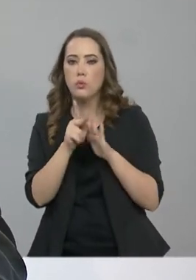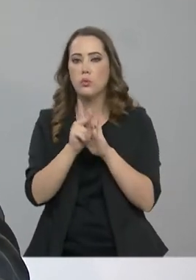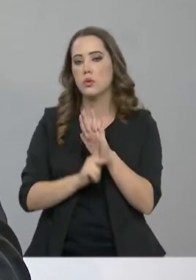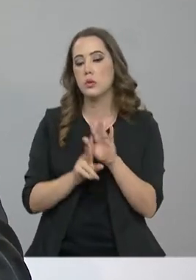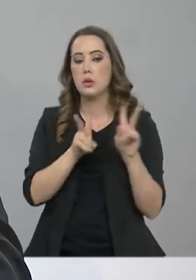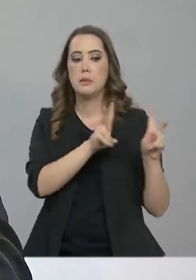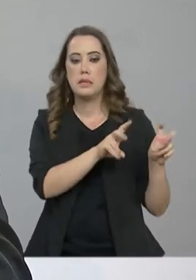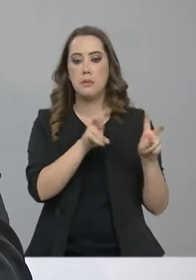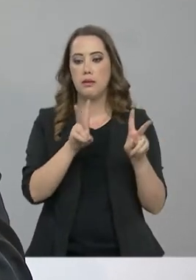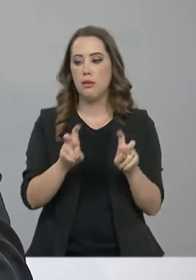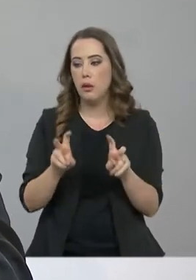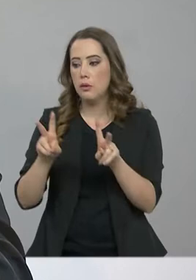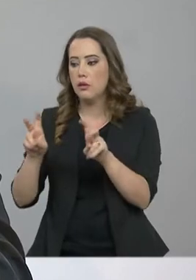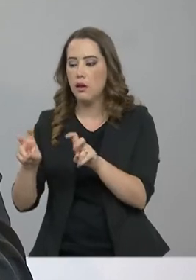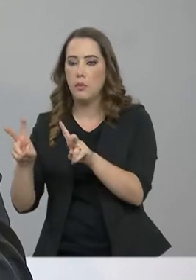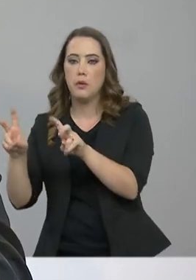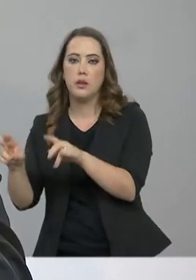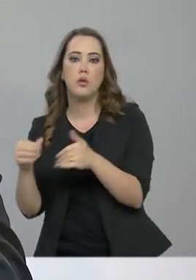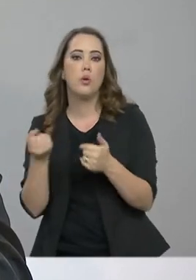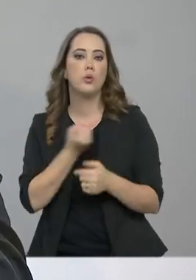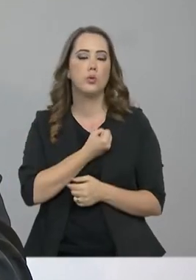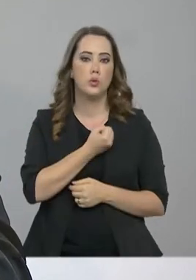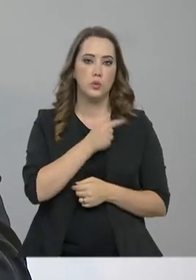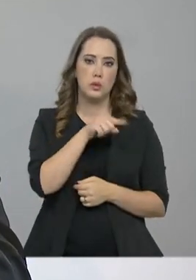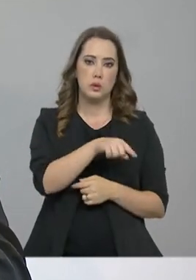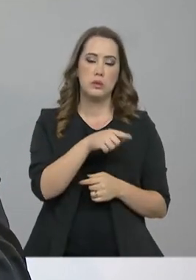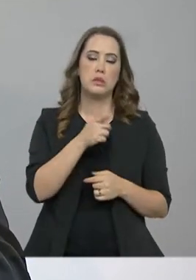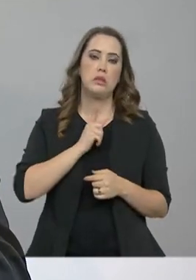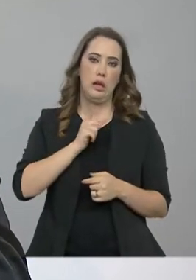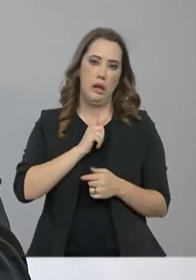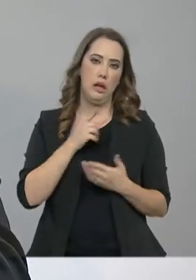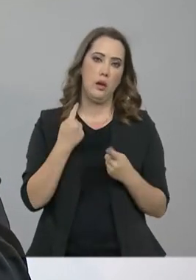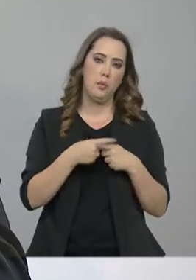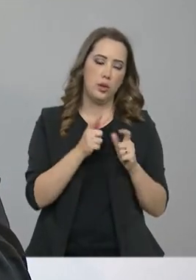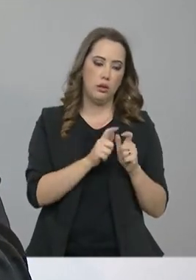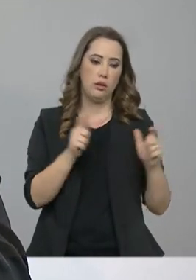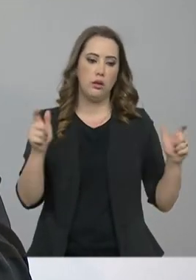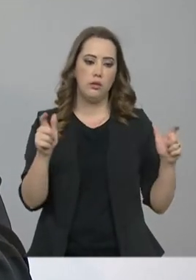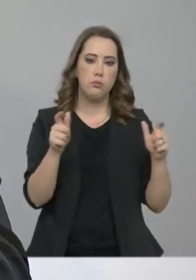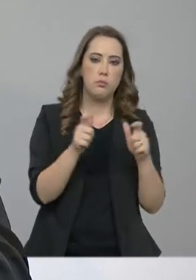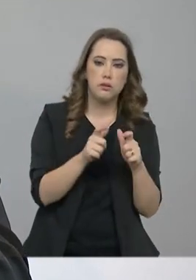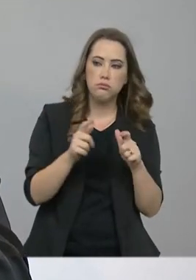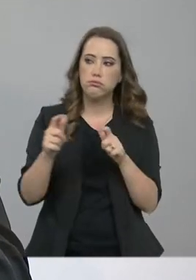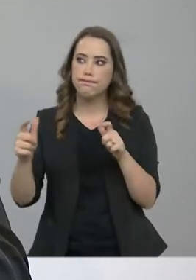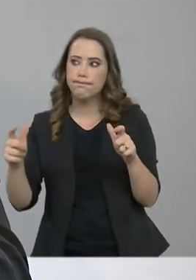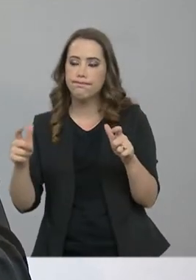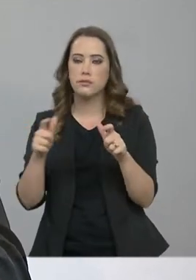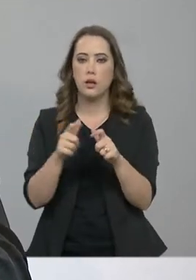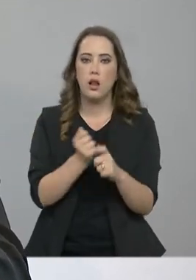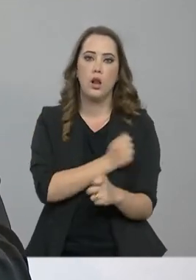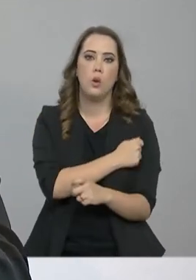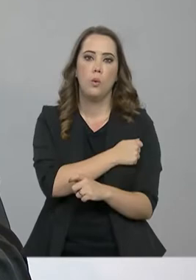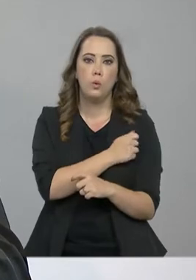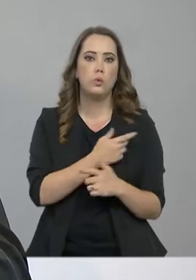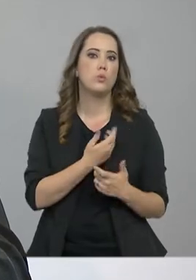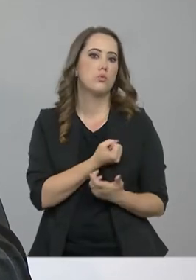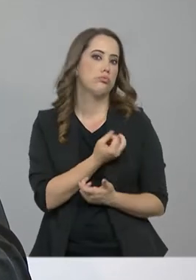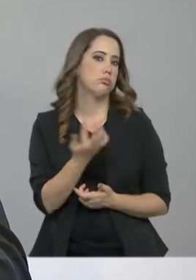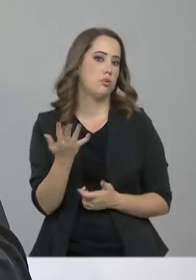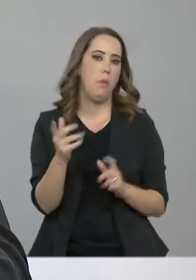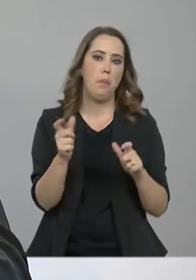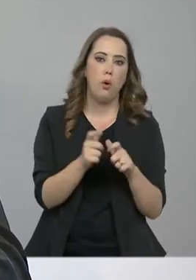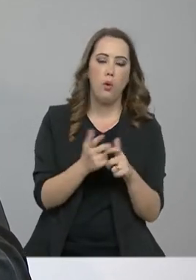temas e qual é a demanda numérica de bolsas que eles possuem em função do tamanho, da procura de alunos e da